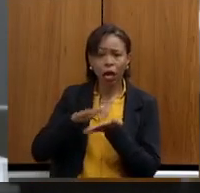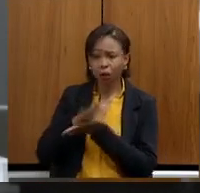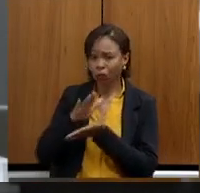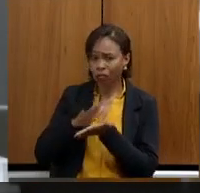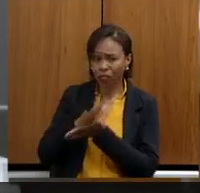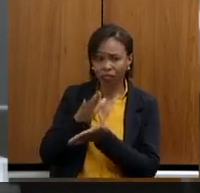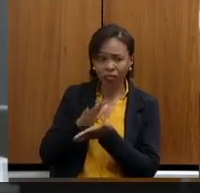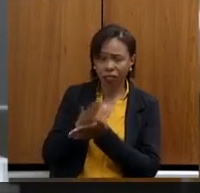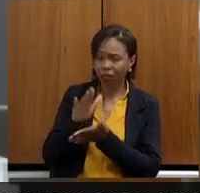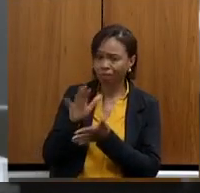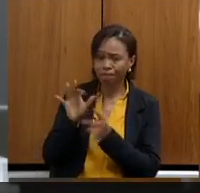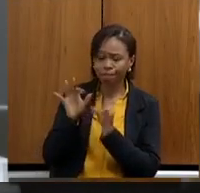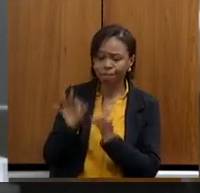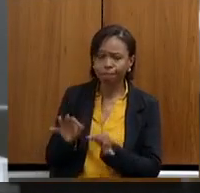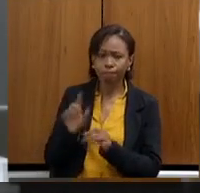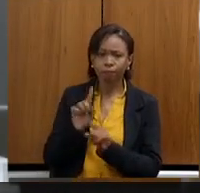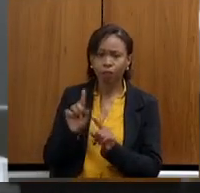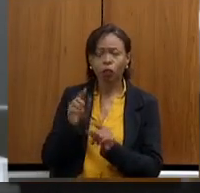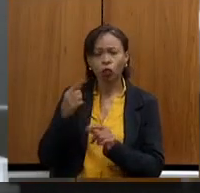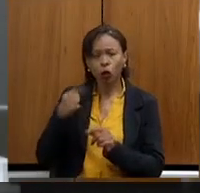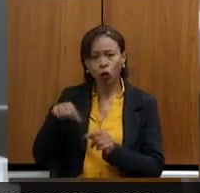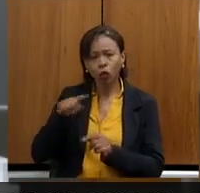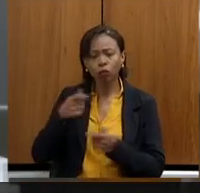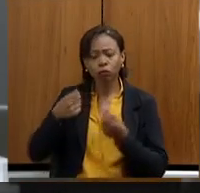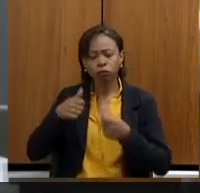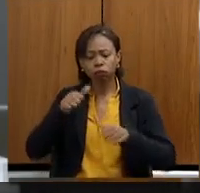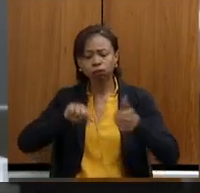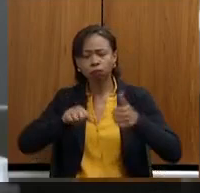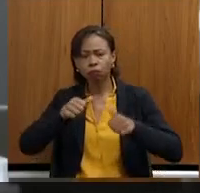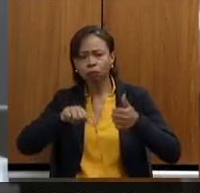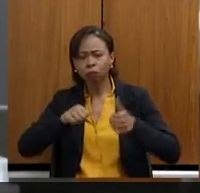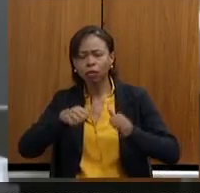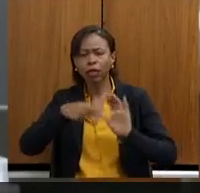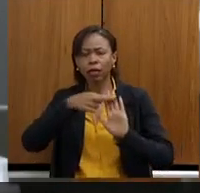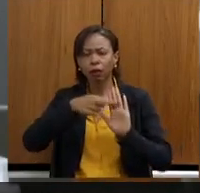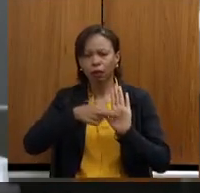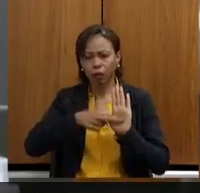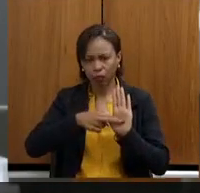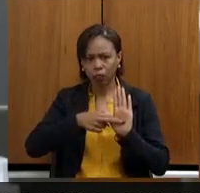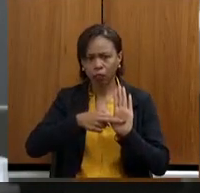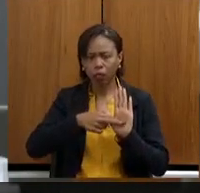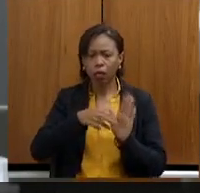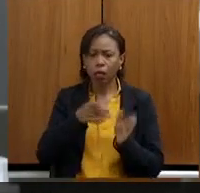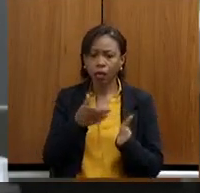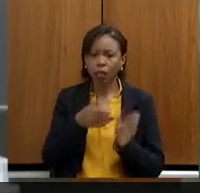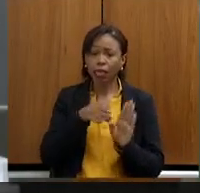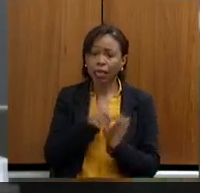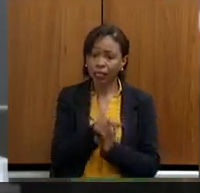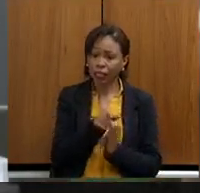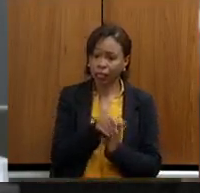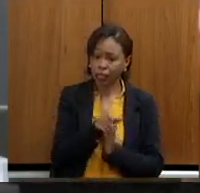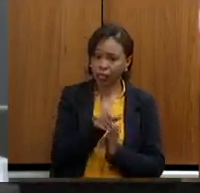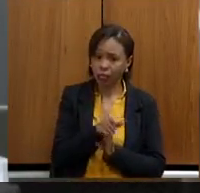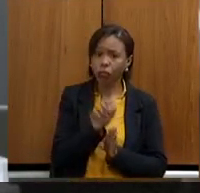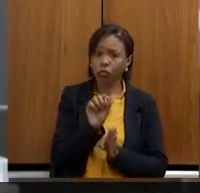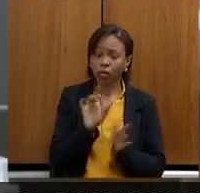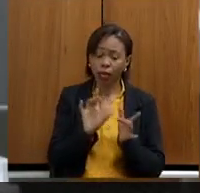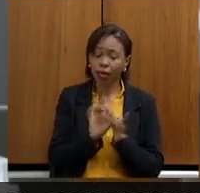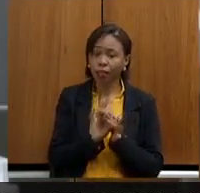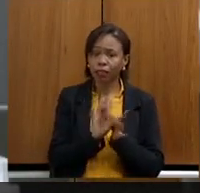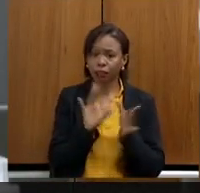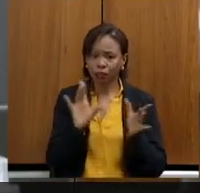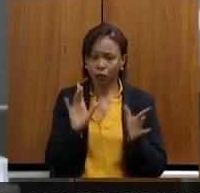analisar com mais cautela a norma. É uma norma que estabelece diretrizes para autorização de